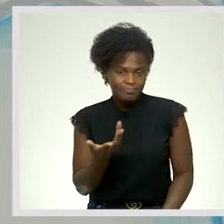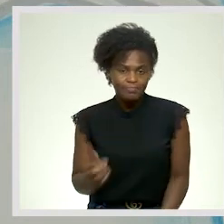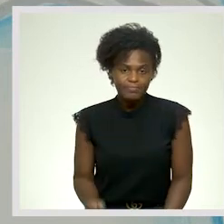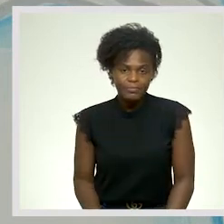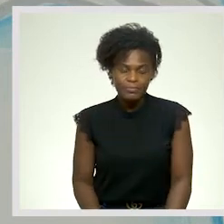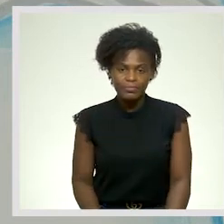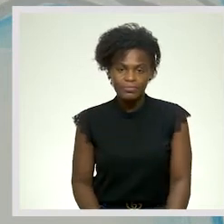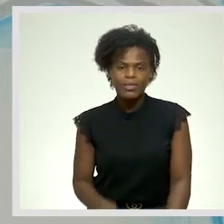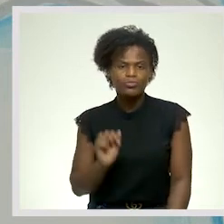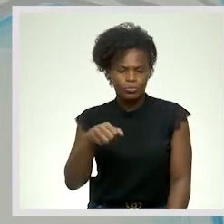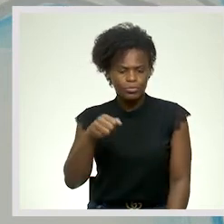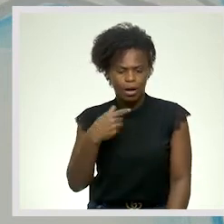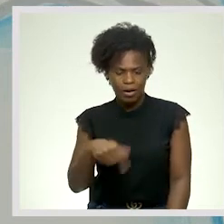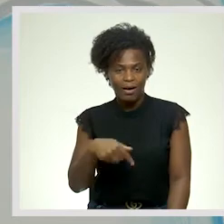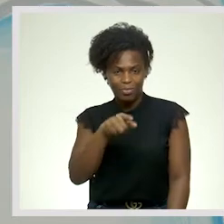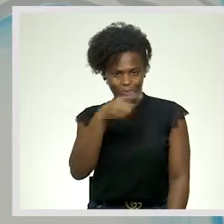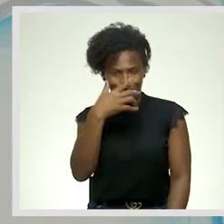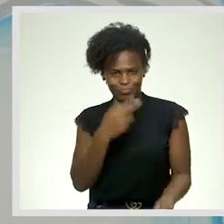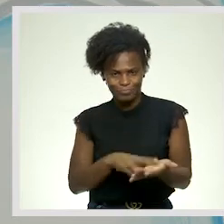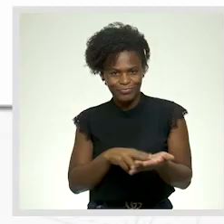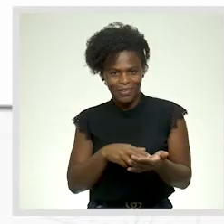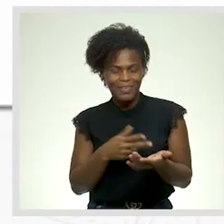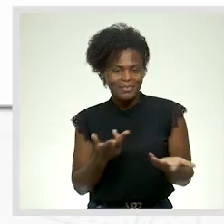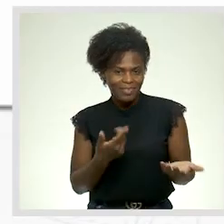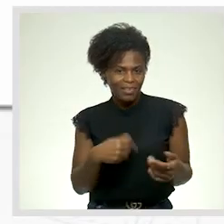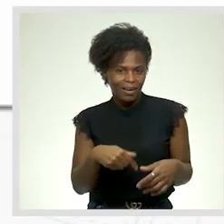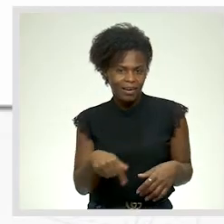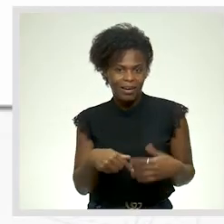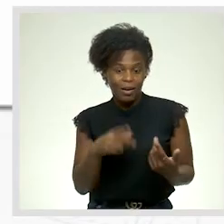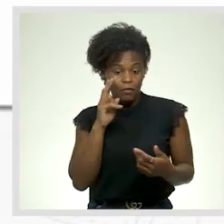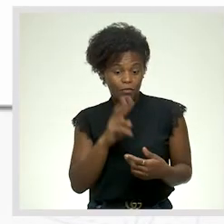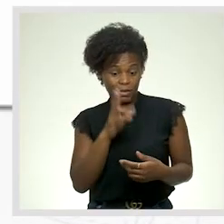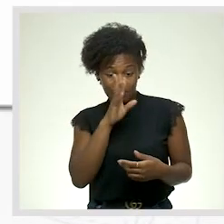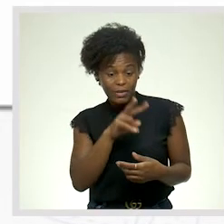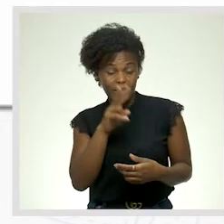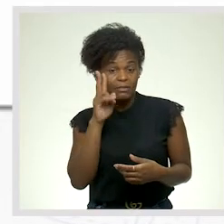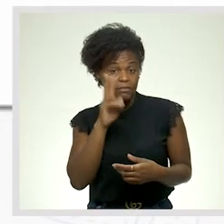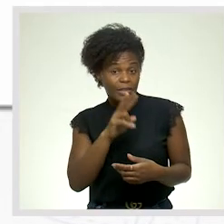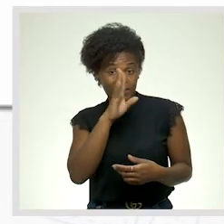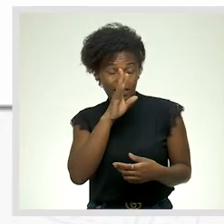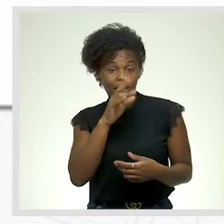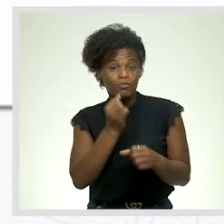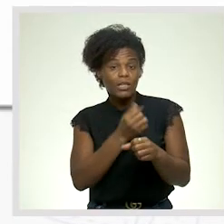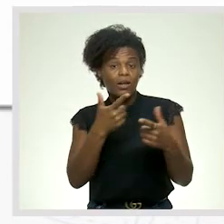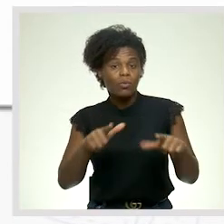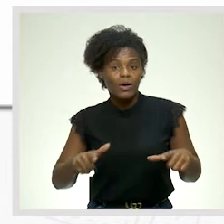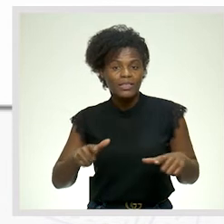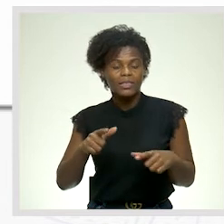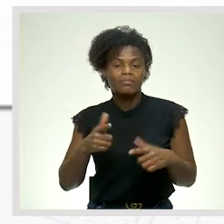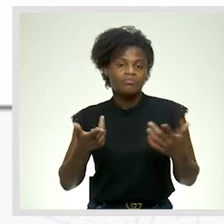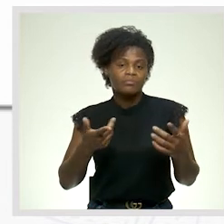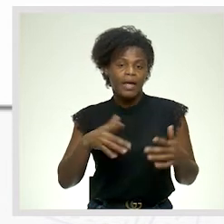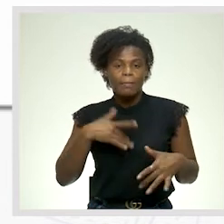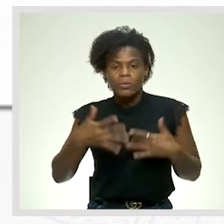E temos sim. Você está certo. Tem razão. Veja. Verifica-se a função de linguagem emotiva Em todas as frases,